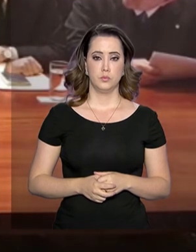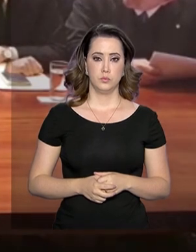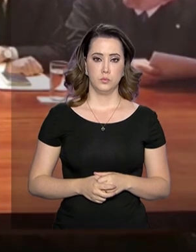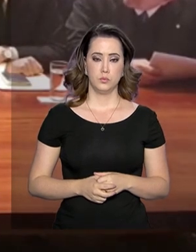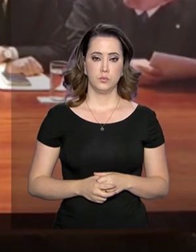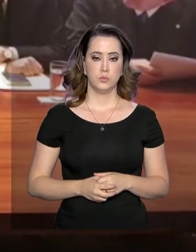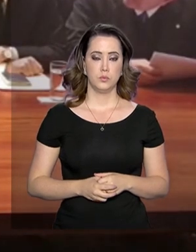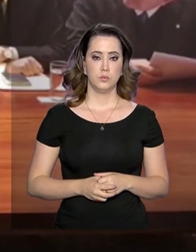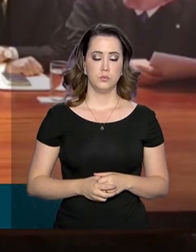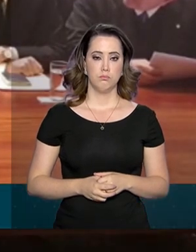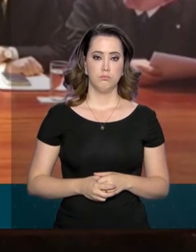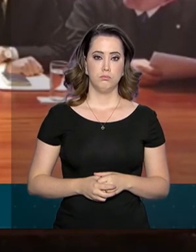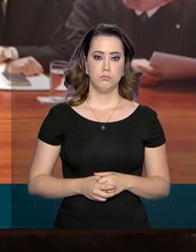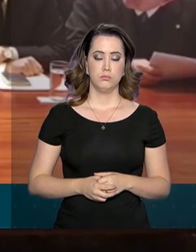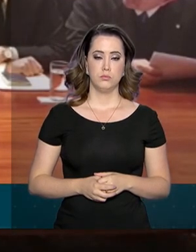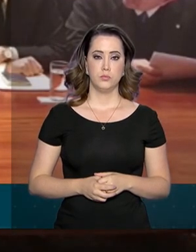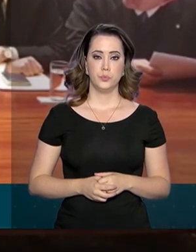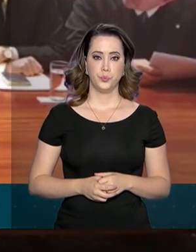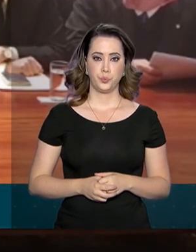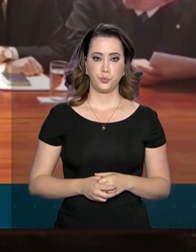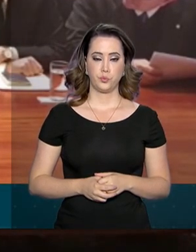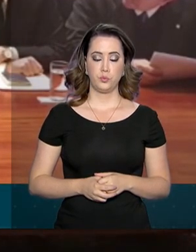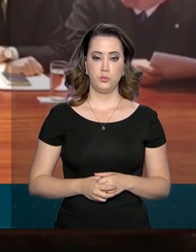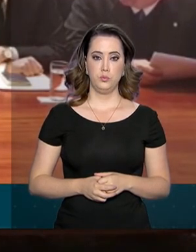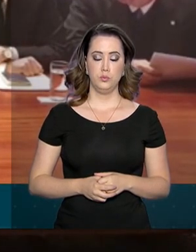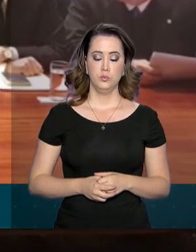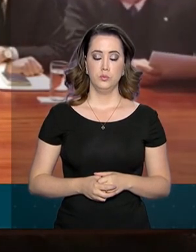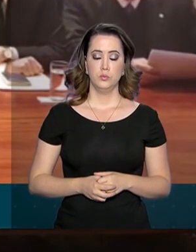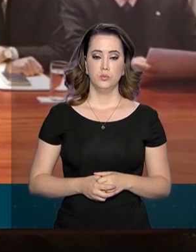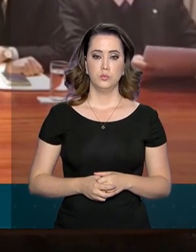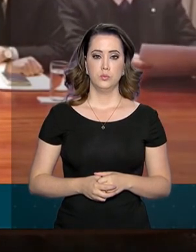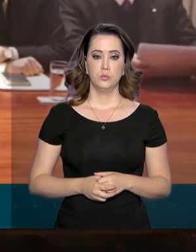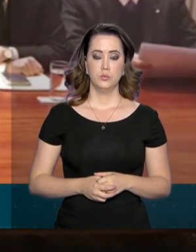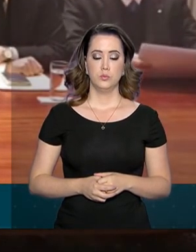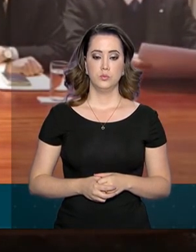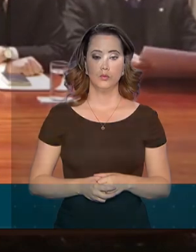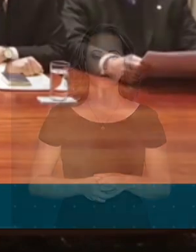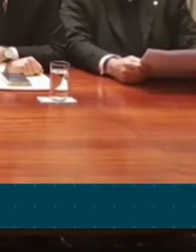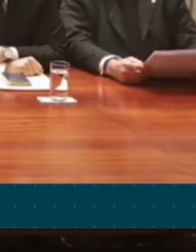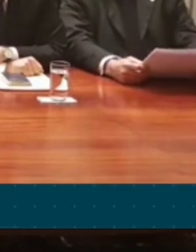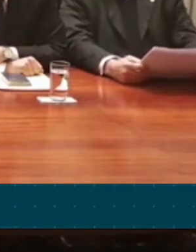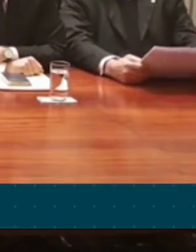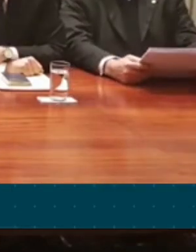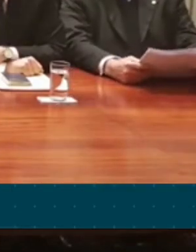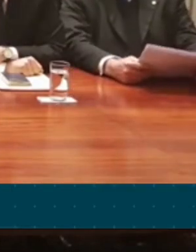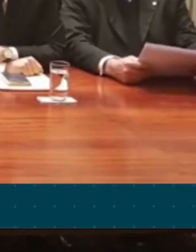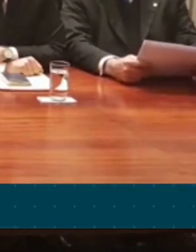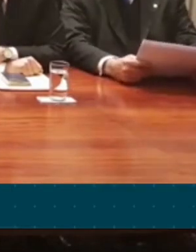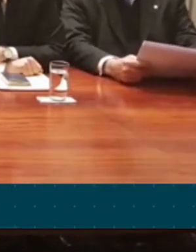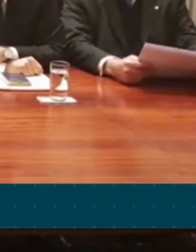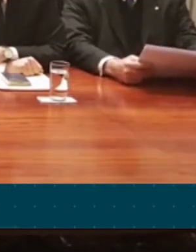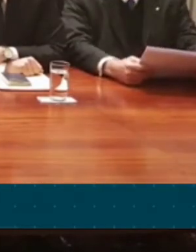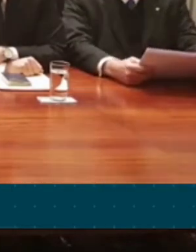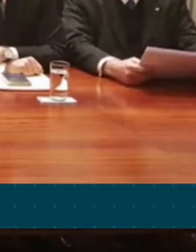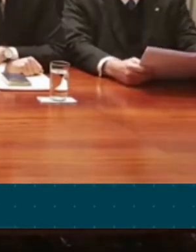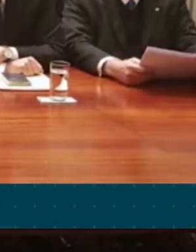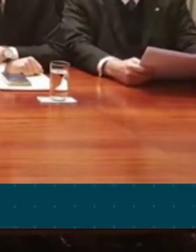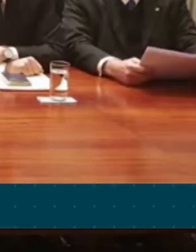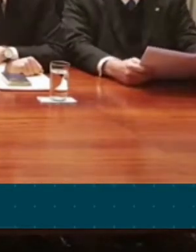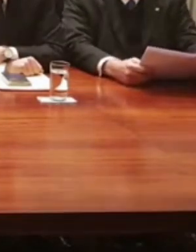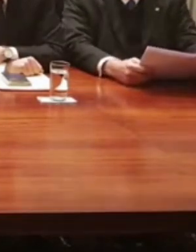,7 milhões de empregos em 10 anos. E o impacto no PIB pode chegar até 7%. O que ela trouxe? Ela está